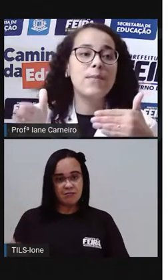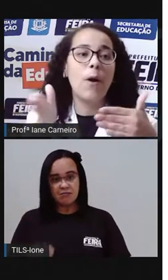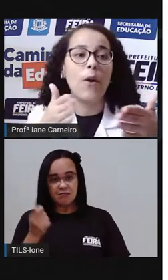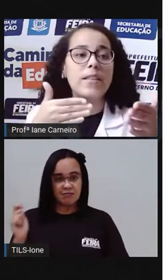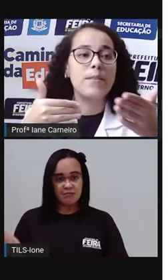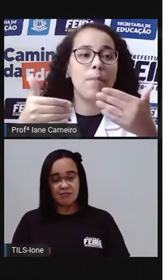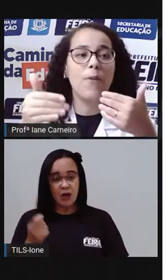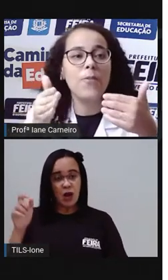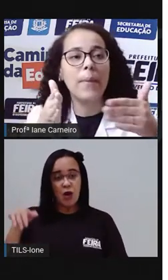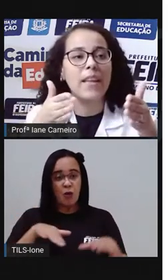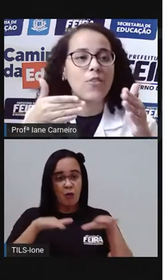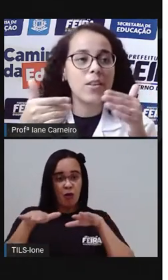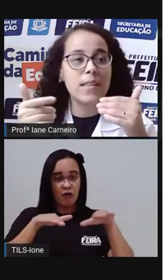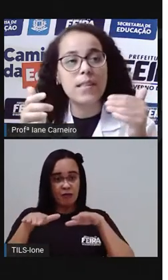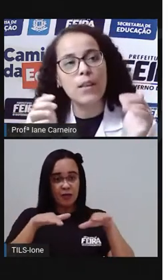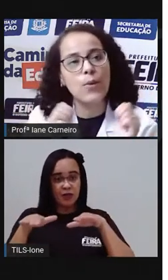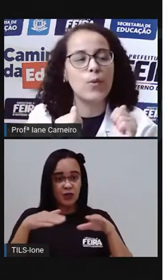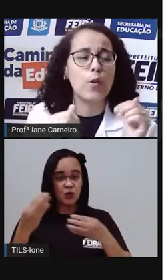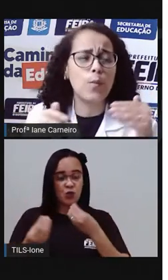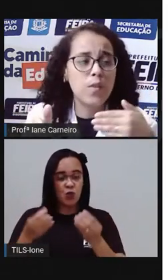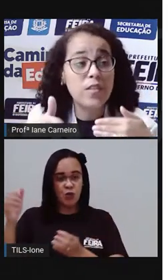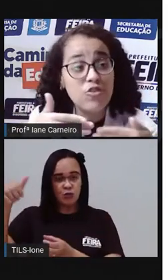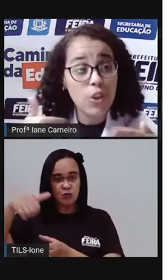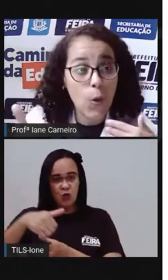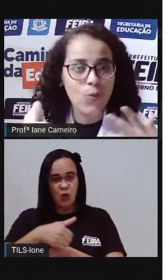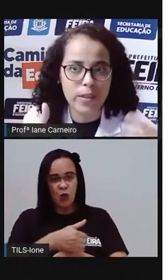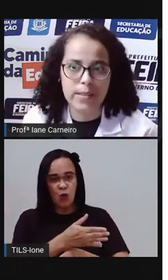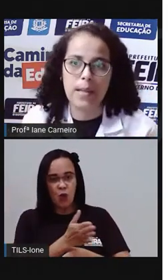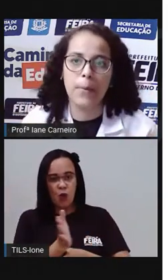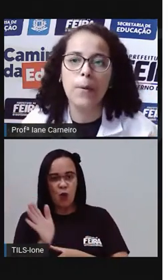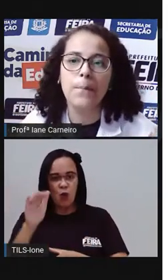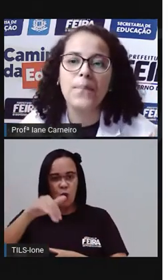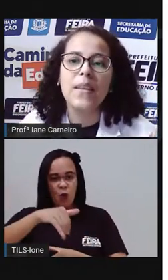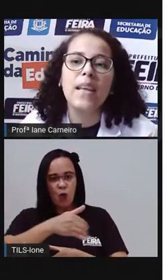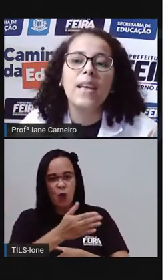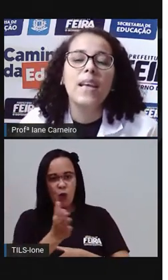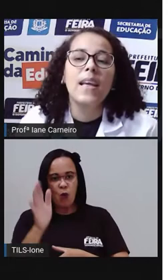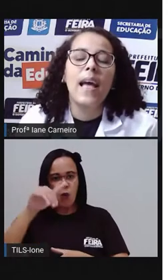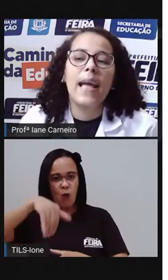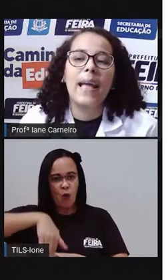fazer esse movimento sinuoso, como se fossem de ondas, está bom?